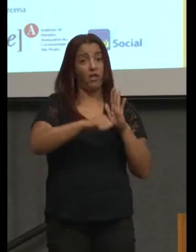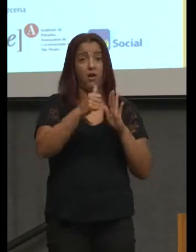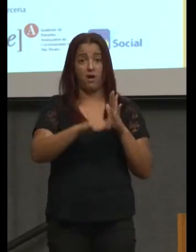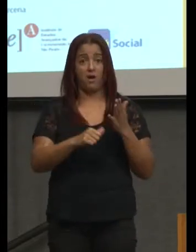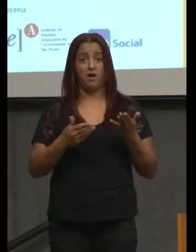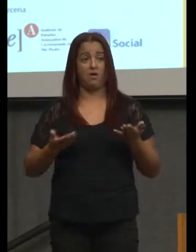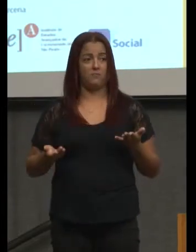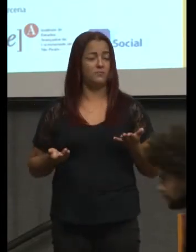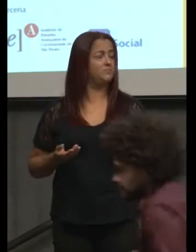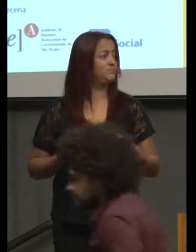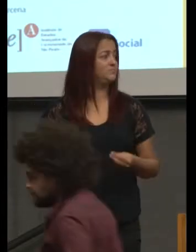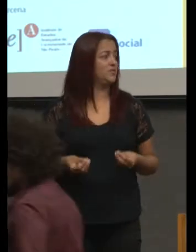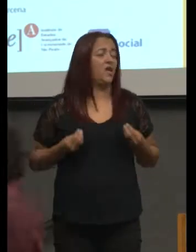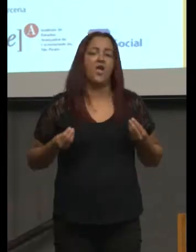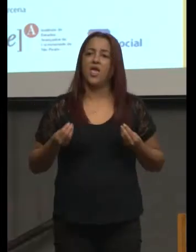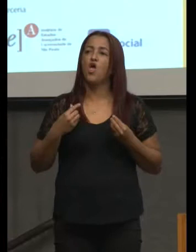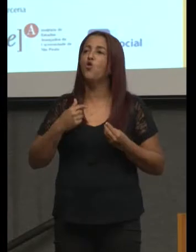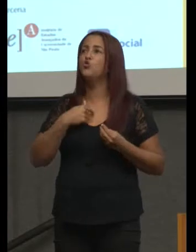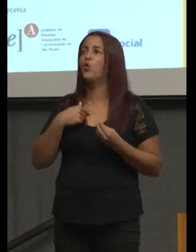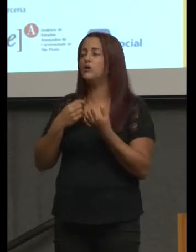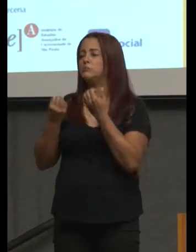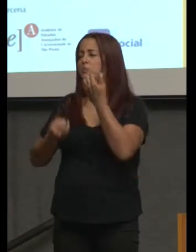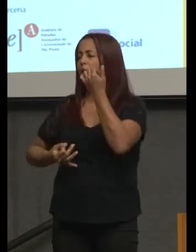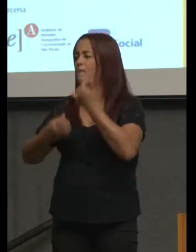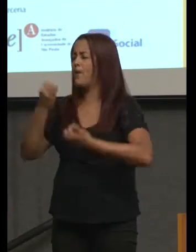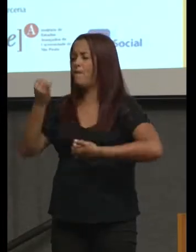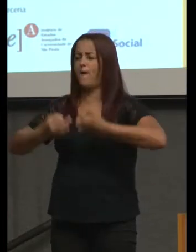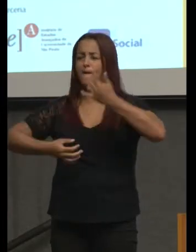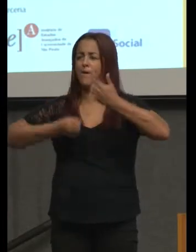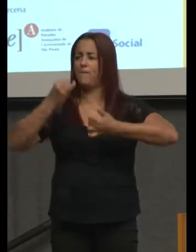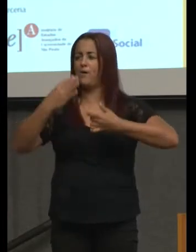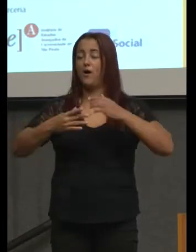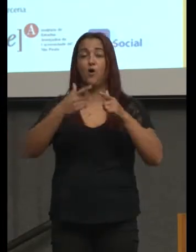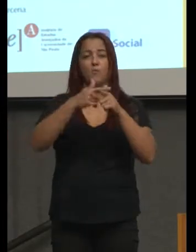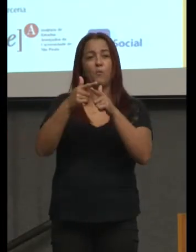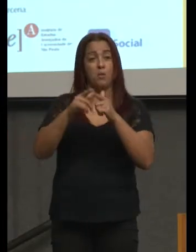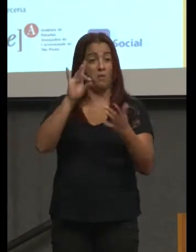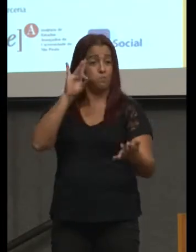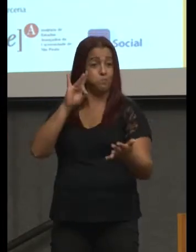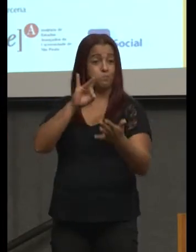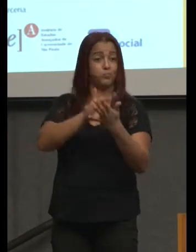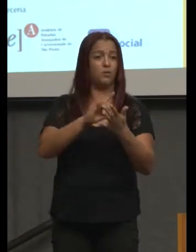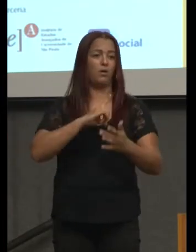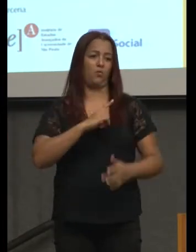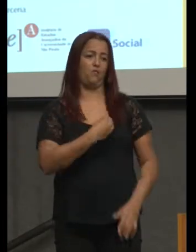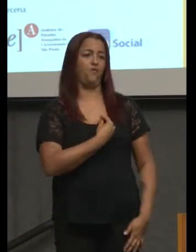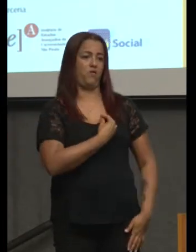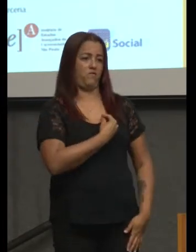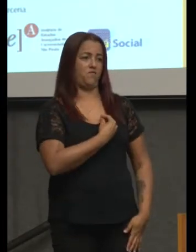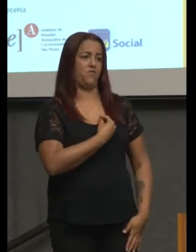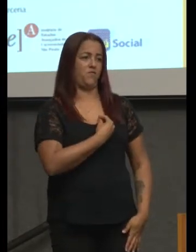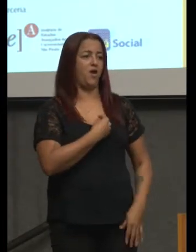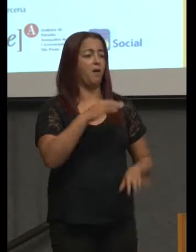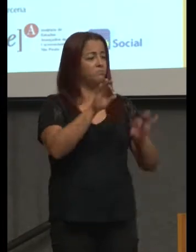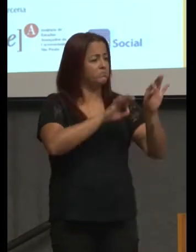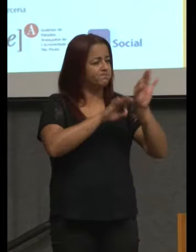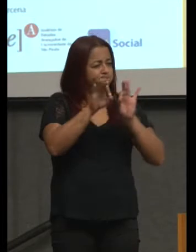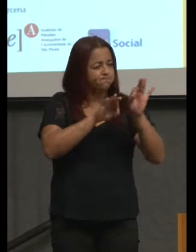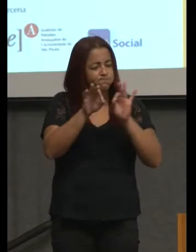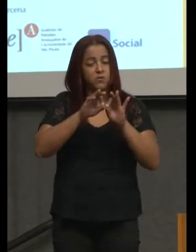Eu estou contando um problema real que eu estou vivendo, que é pensar um projeto pedagógico em que